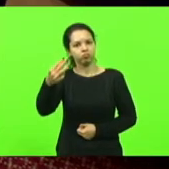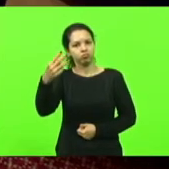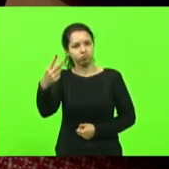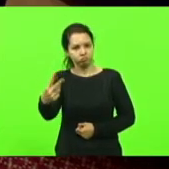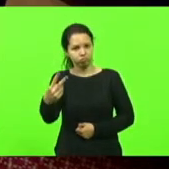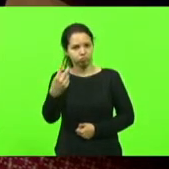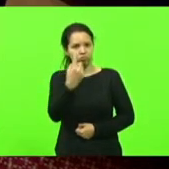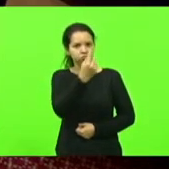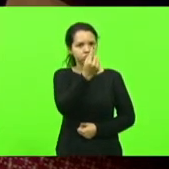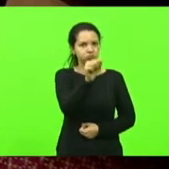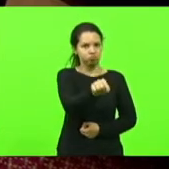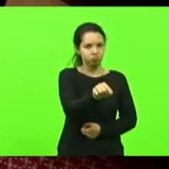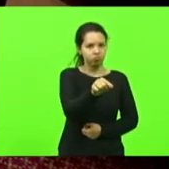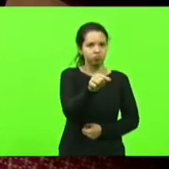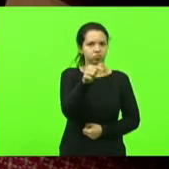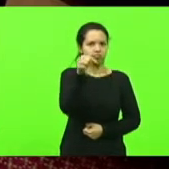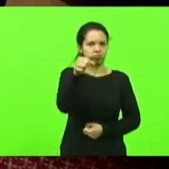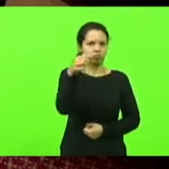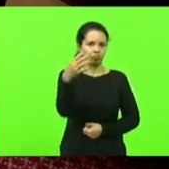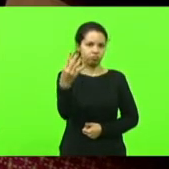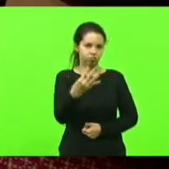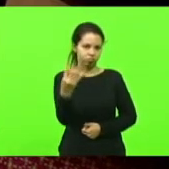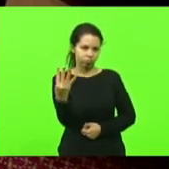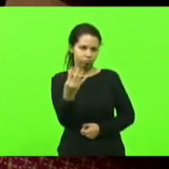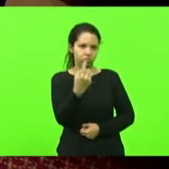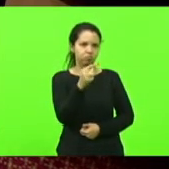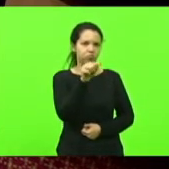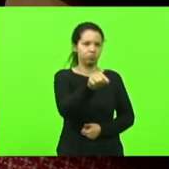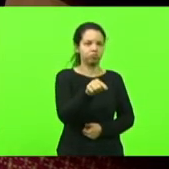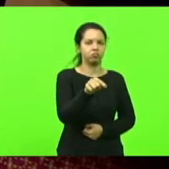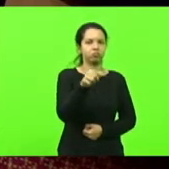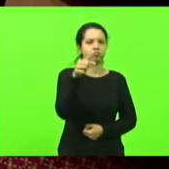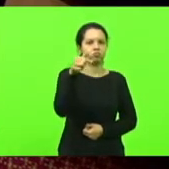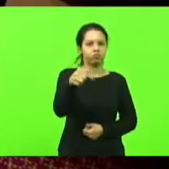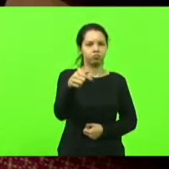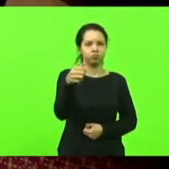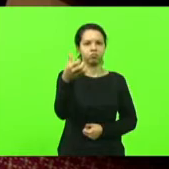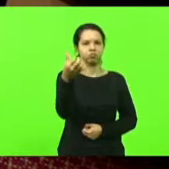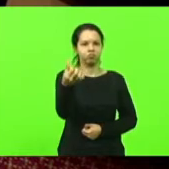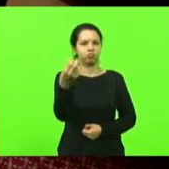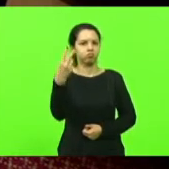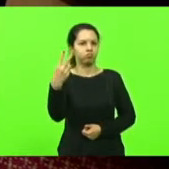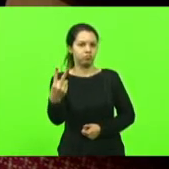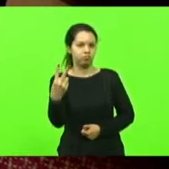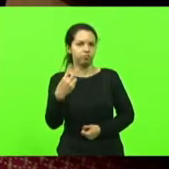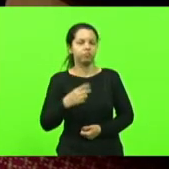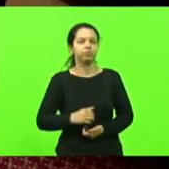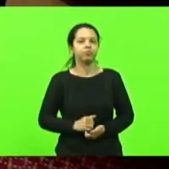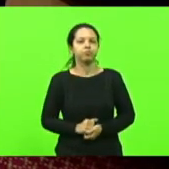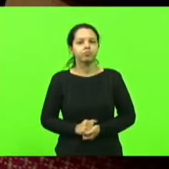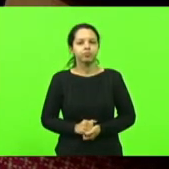1732-1744-1762 e